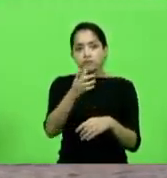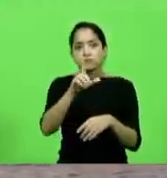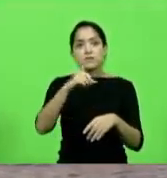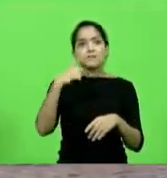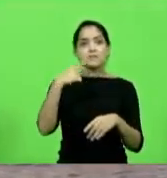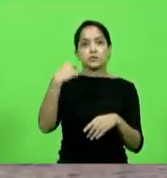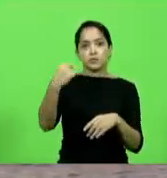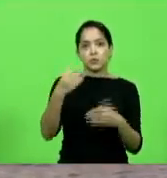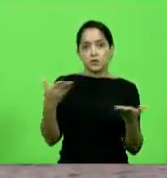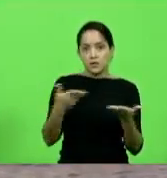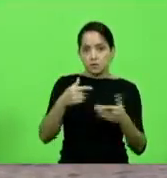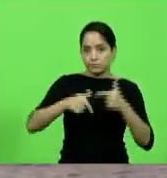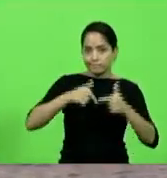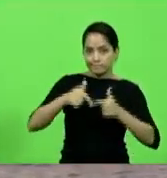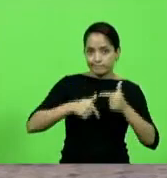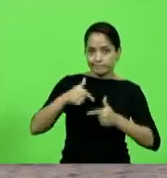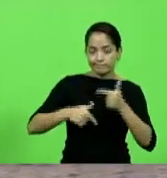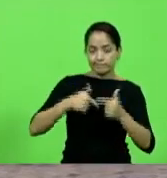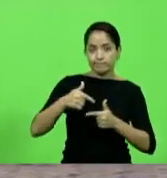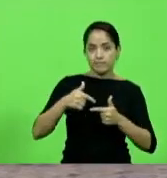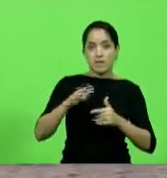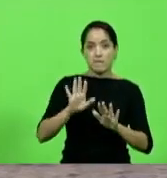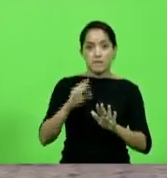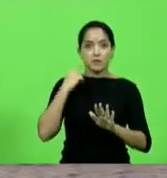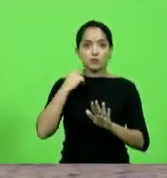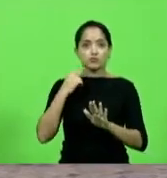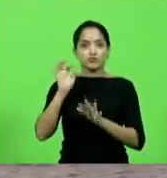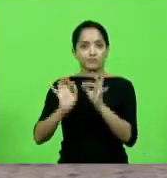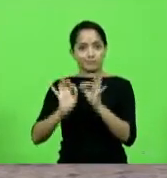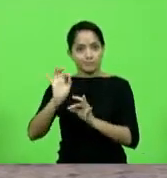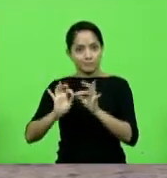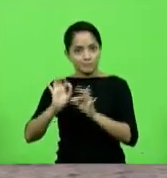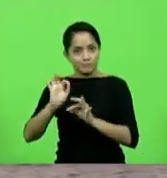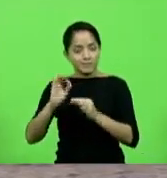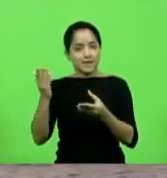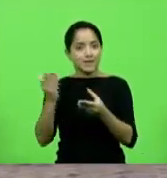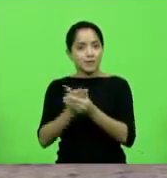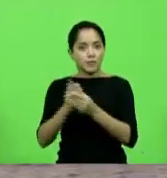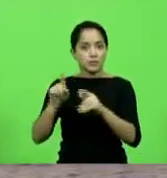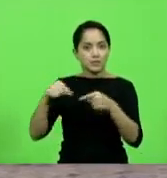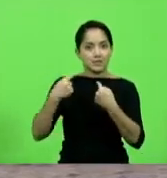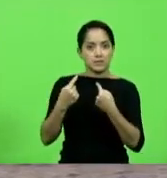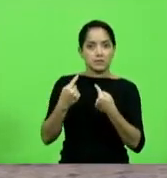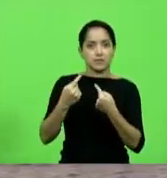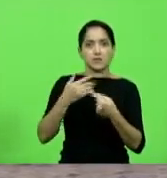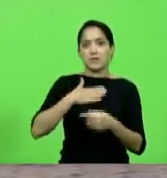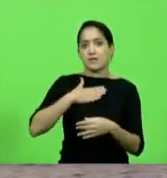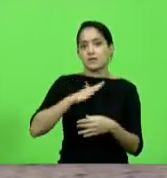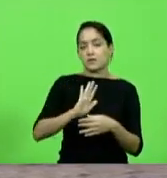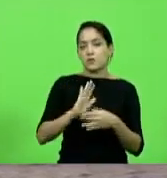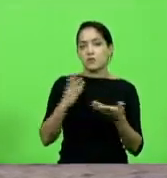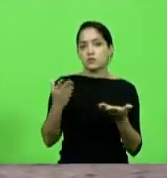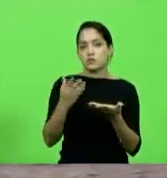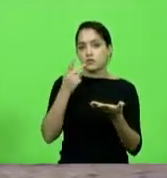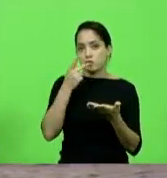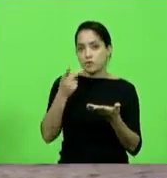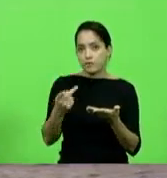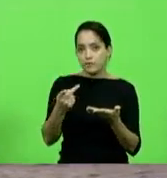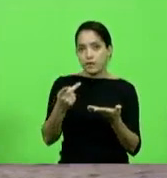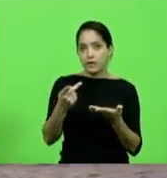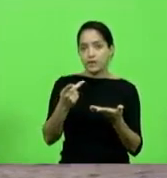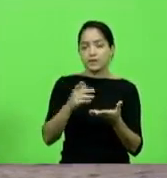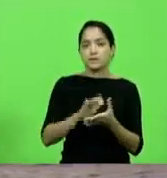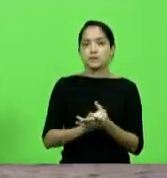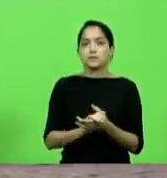E o juiz quer me processar porque simplesmente não gostou da minha manifestação de acordo com